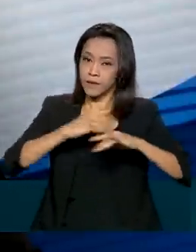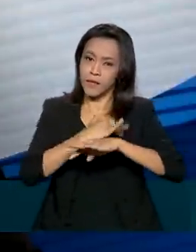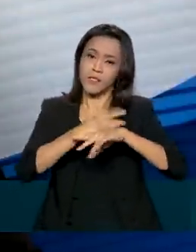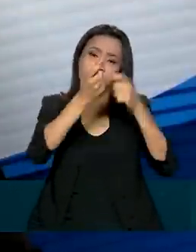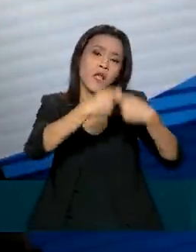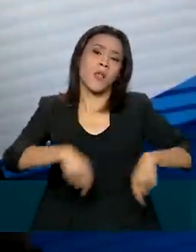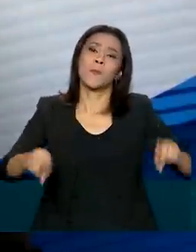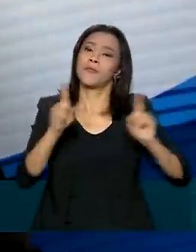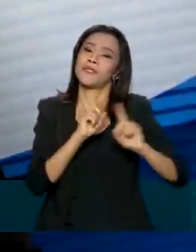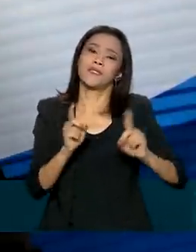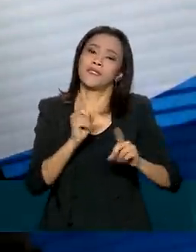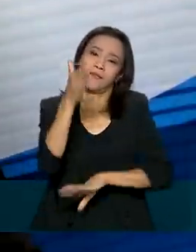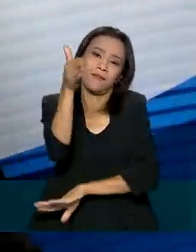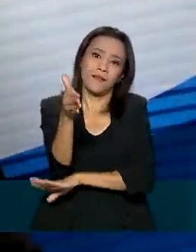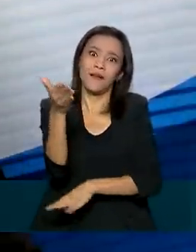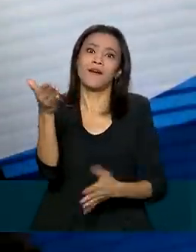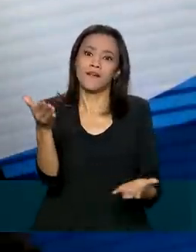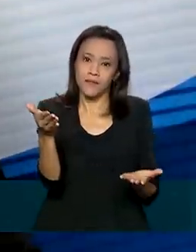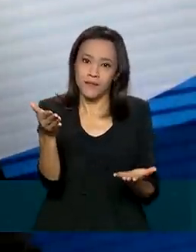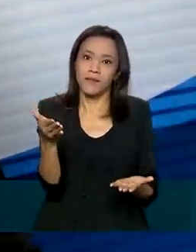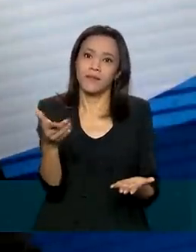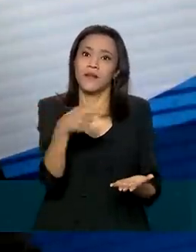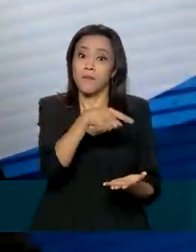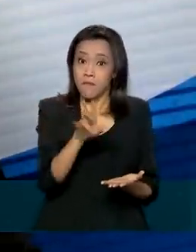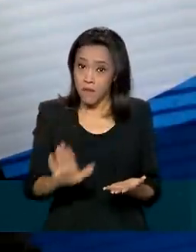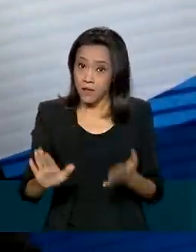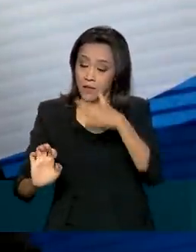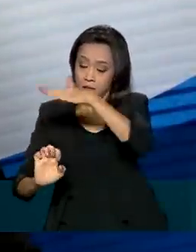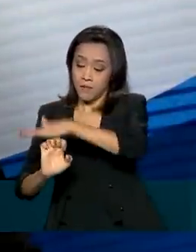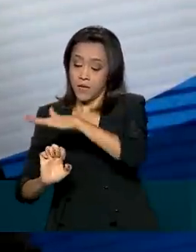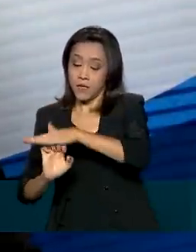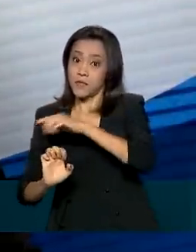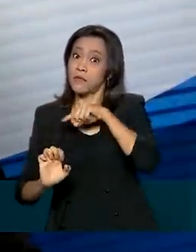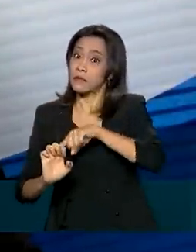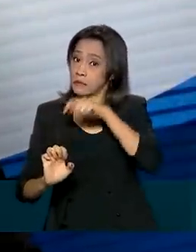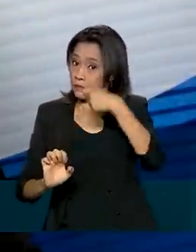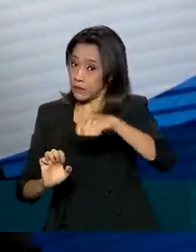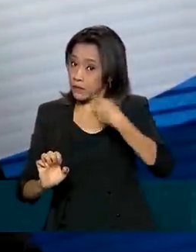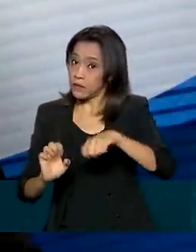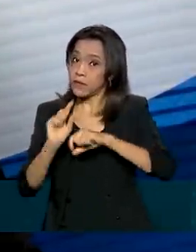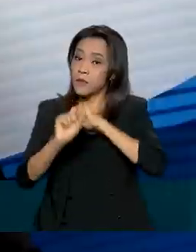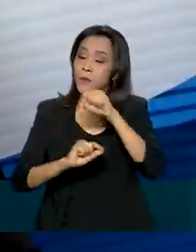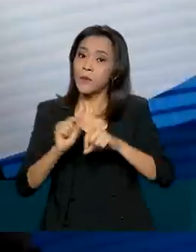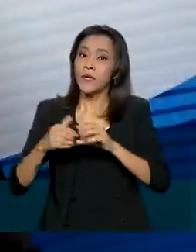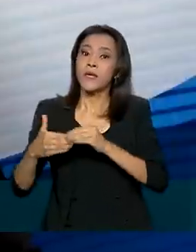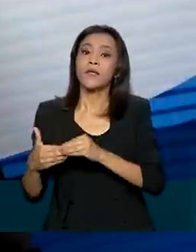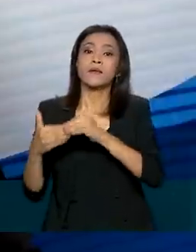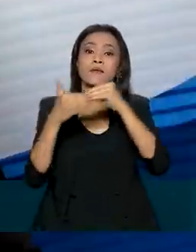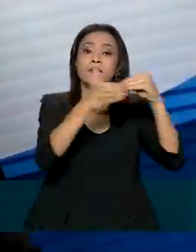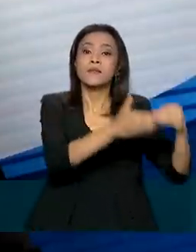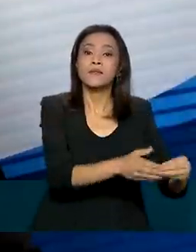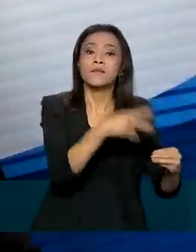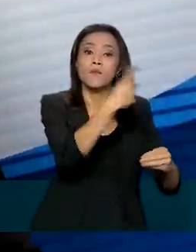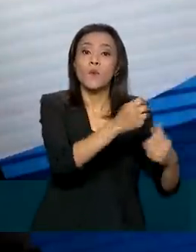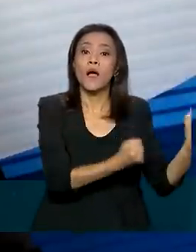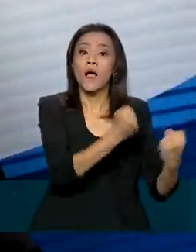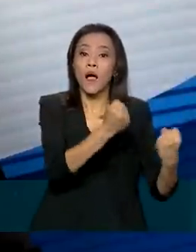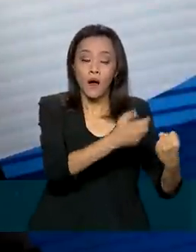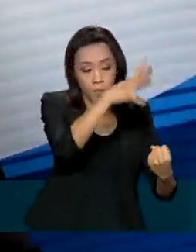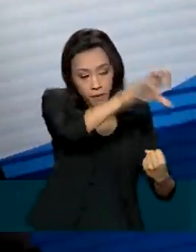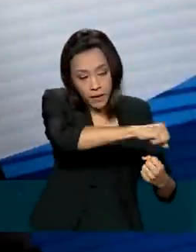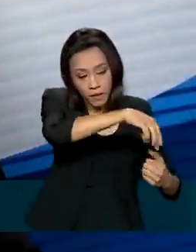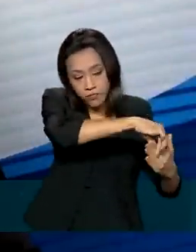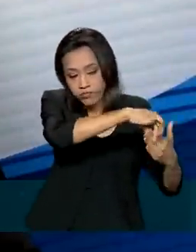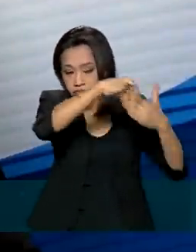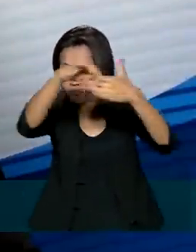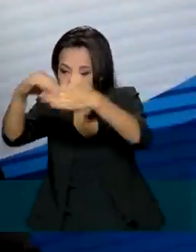não vai precisar de uma hospedagem, mas aí nesses casos a companhia tem a obrigação de fornecer o transporte para que ele retorne à sua residência e